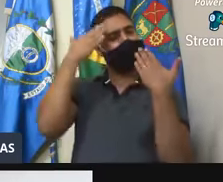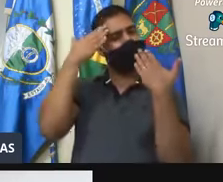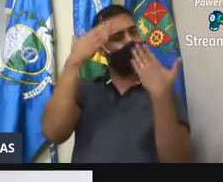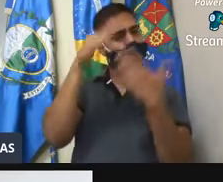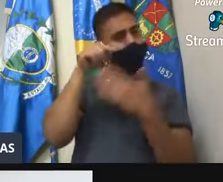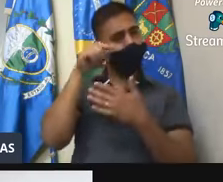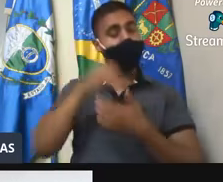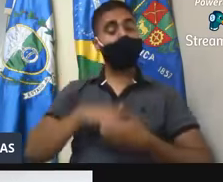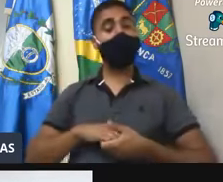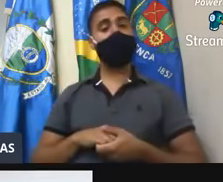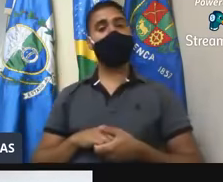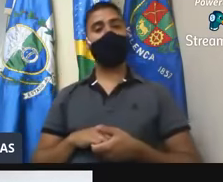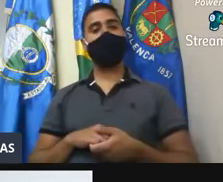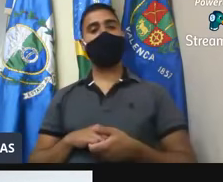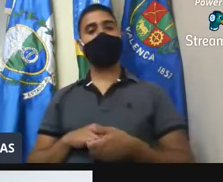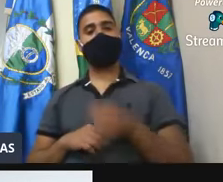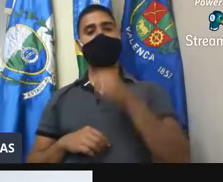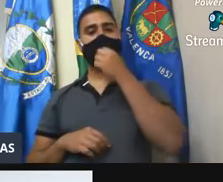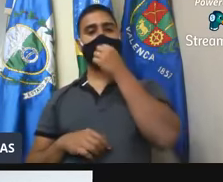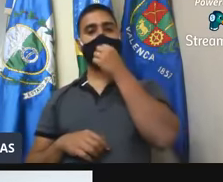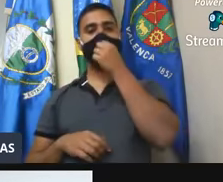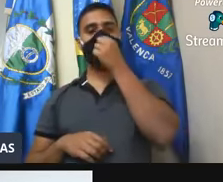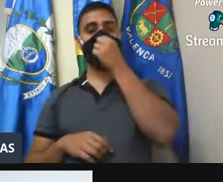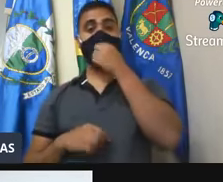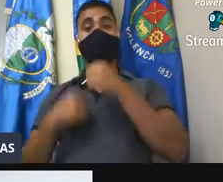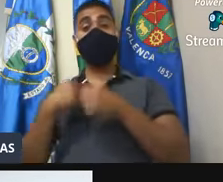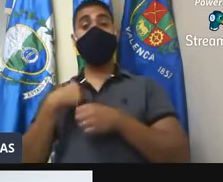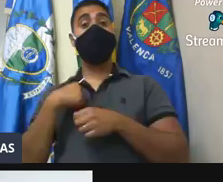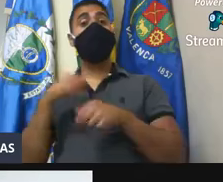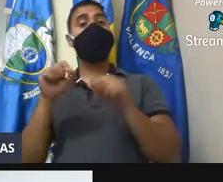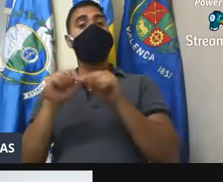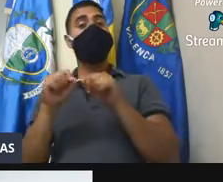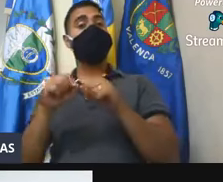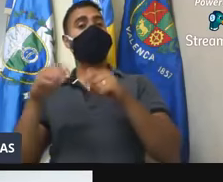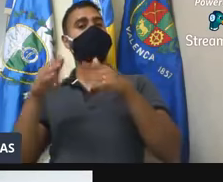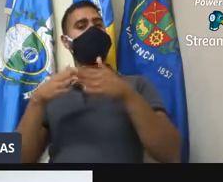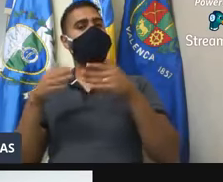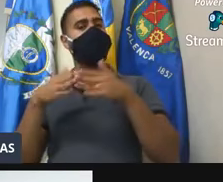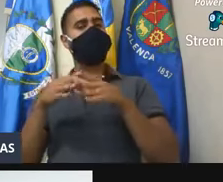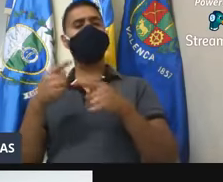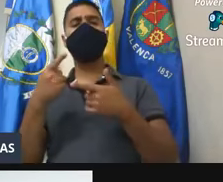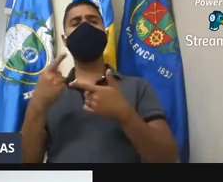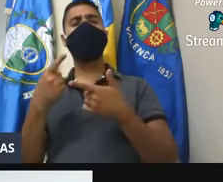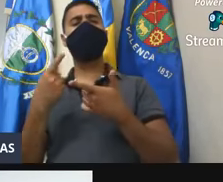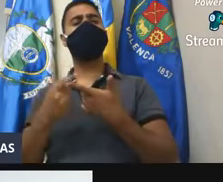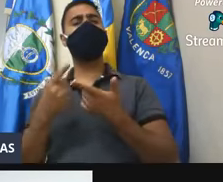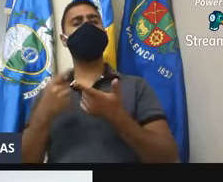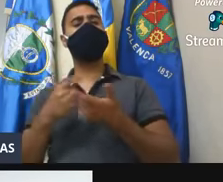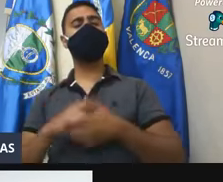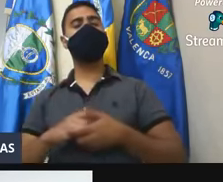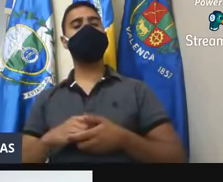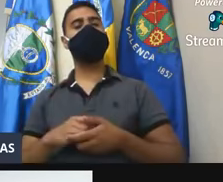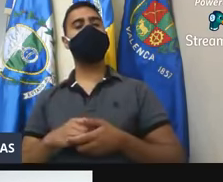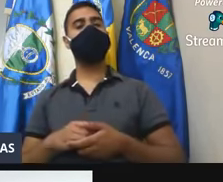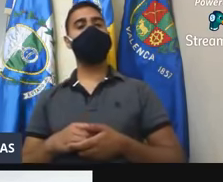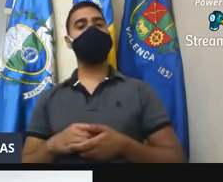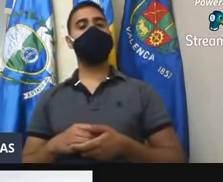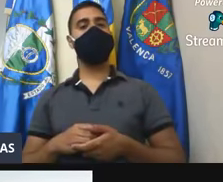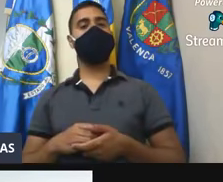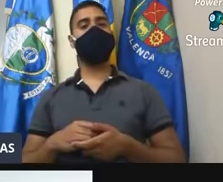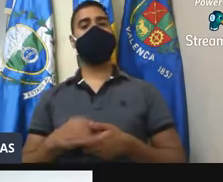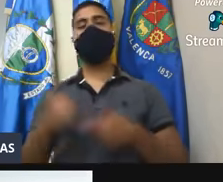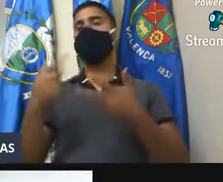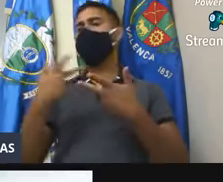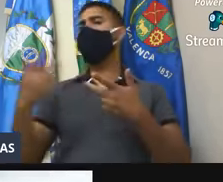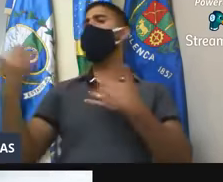obrigado. Só isso. Eu fiz o requerimento porque realmente é uma